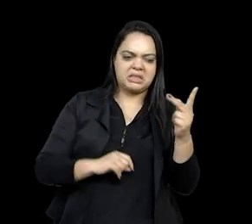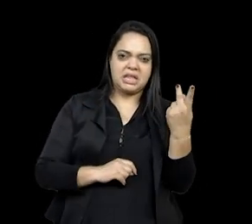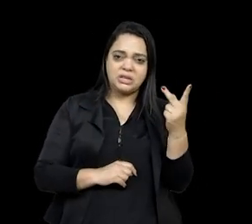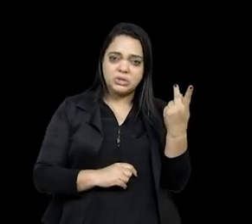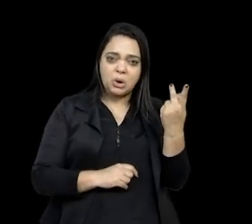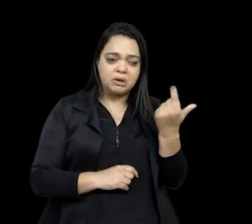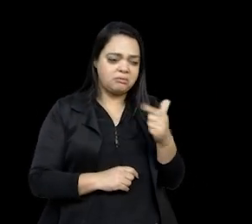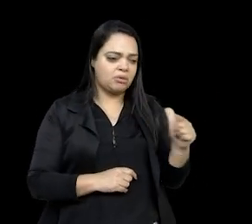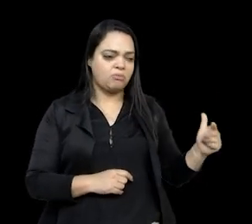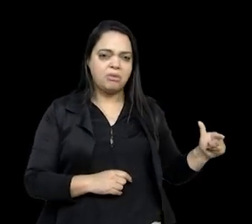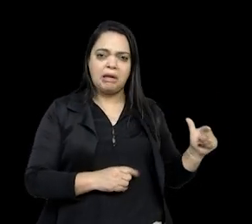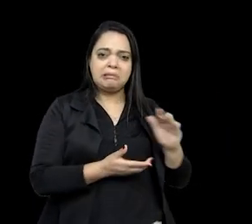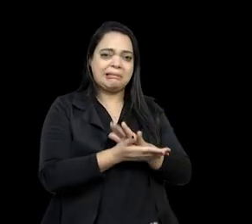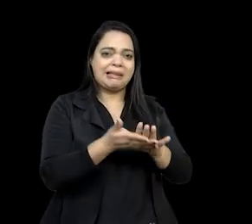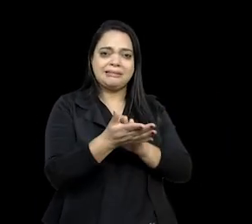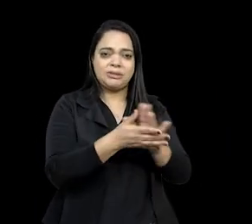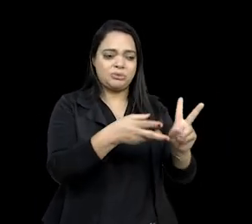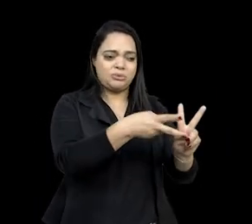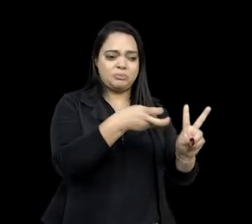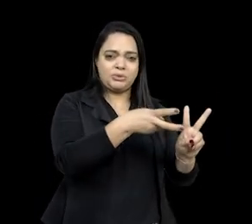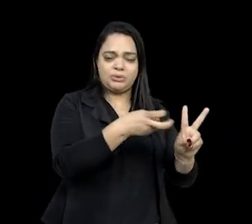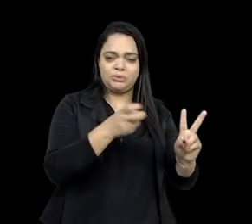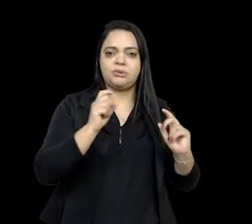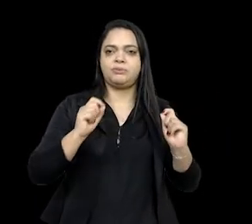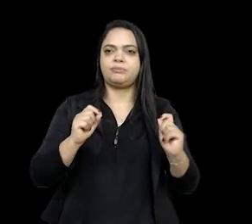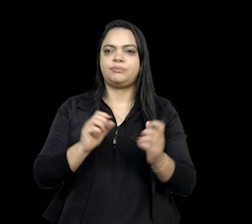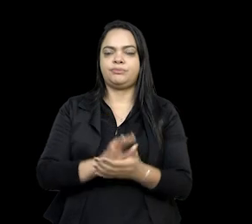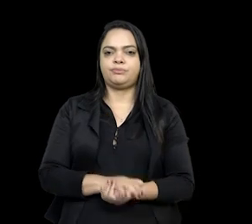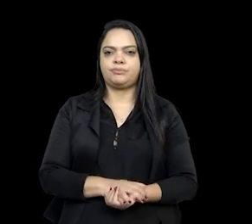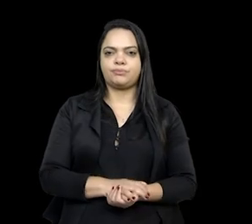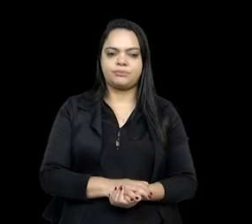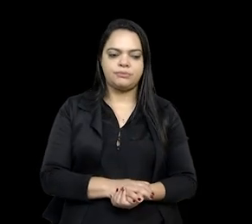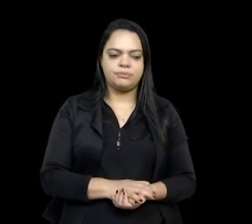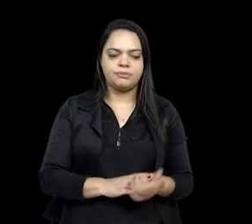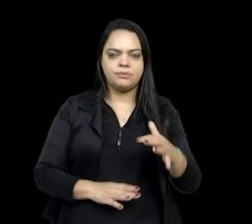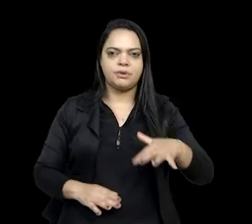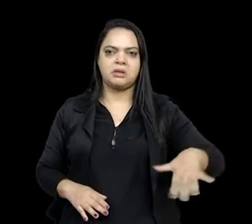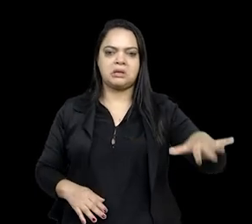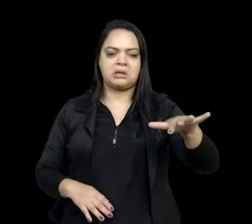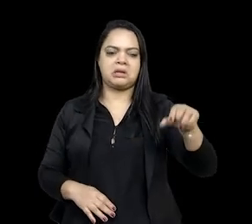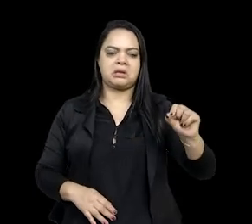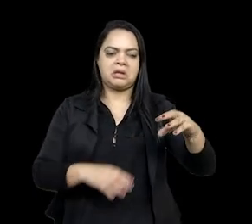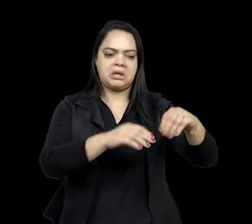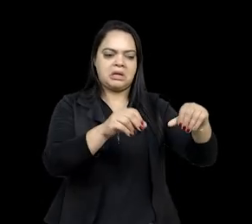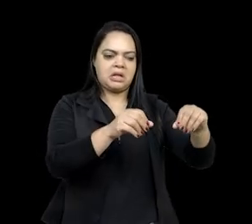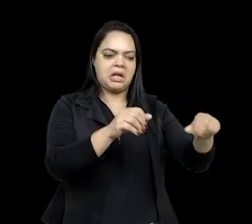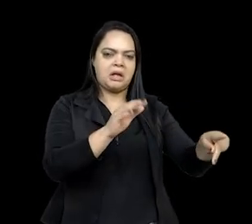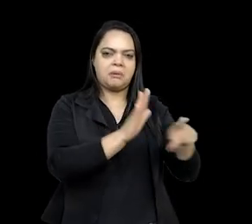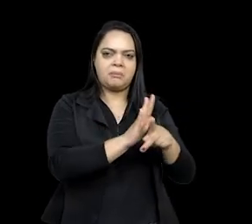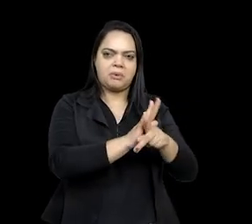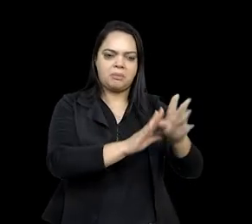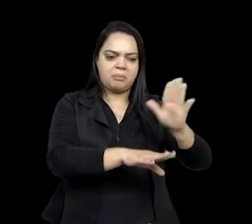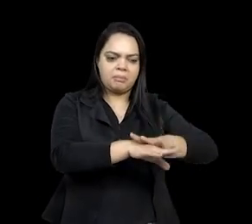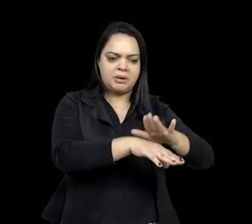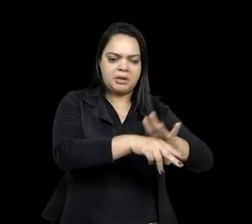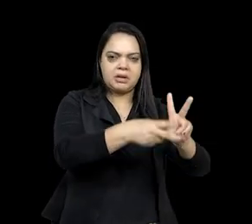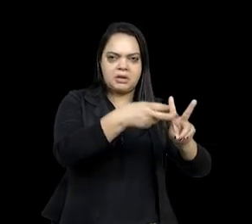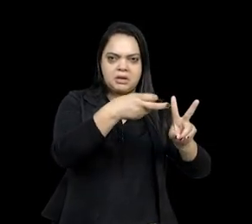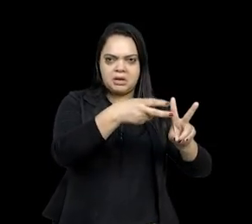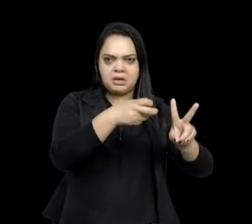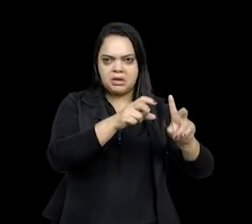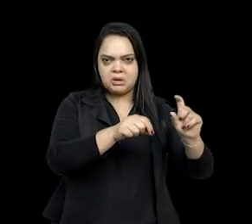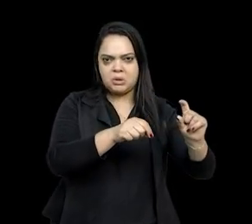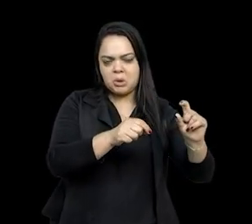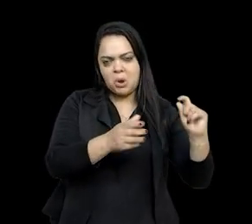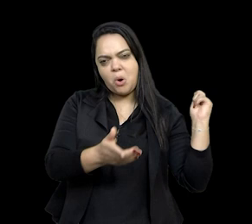Então, essa transformação de espaços em que a terra era legitimamente indígena, eles são deslocados